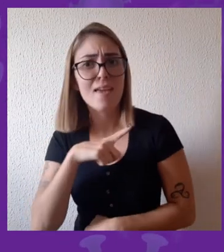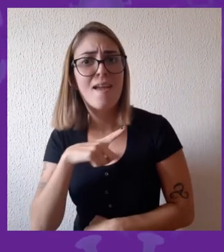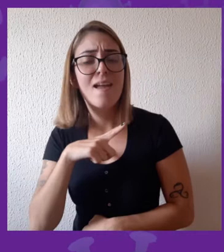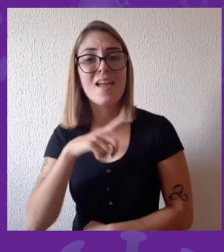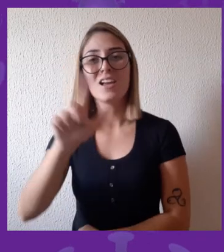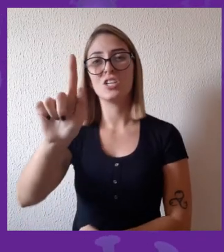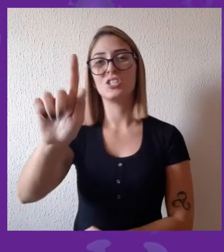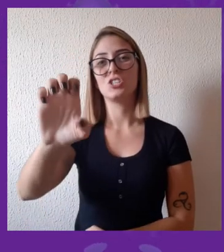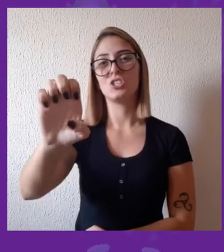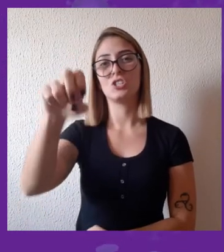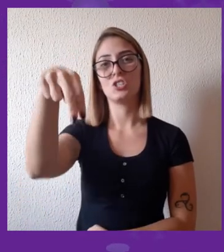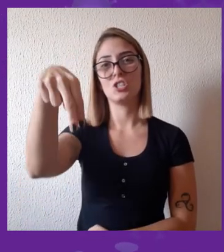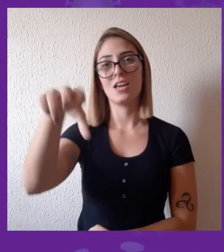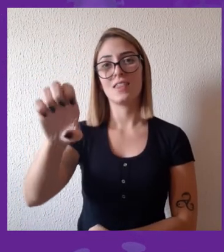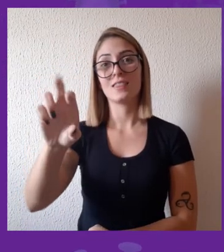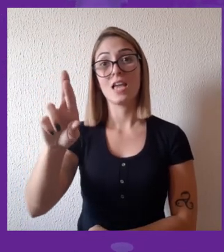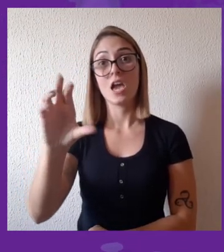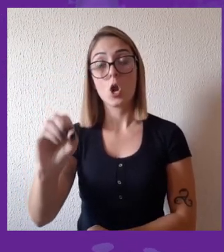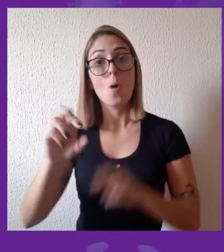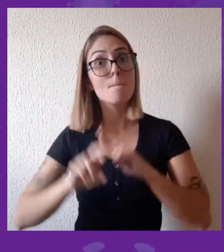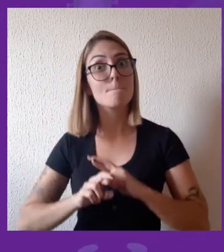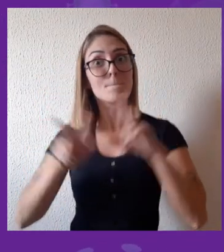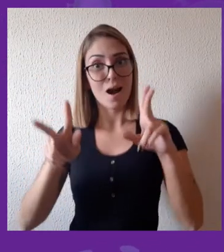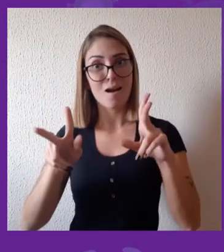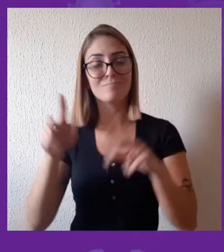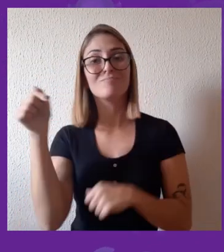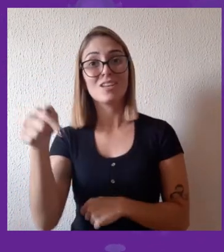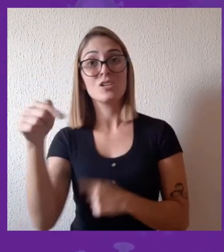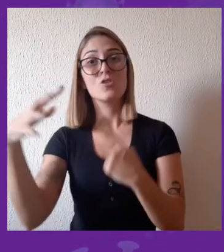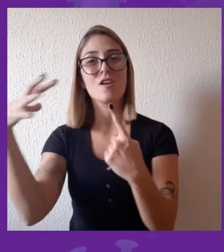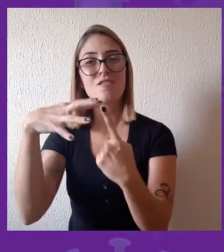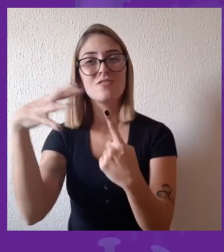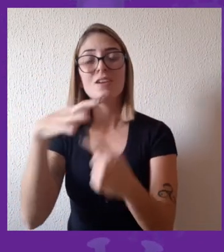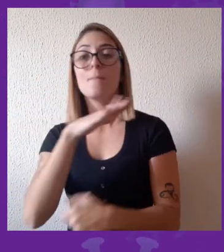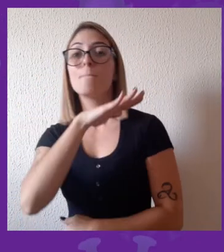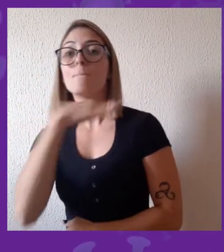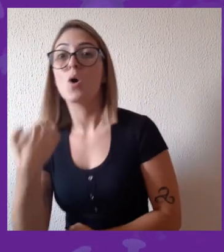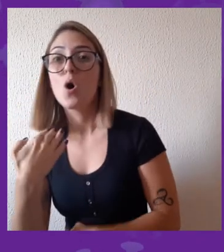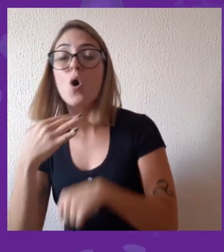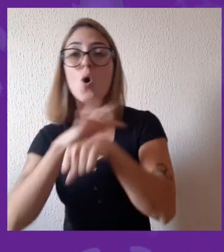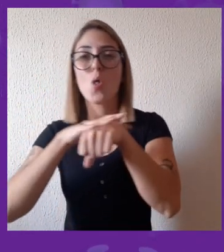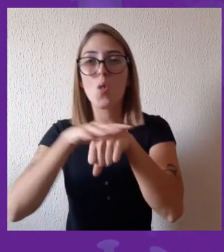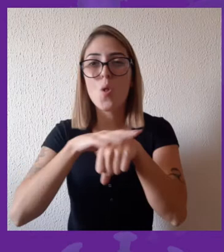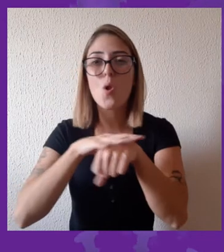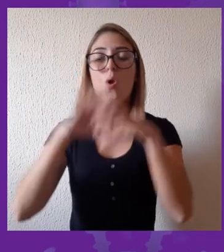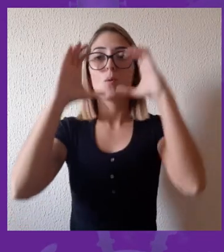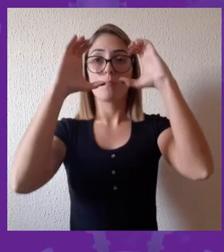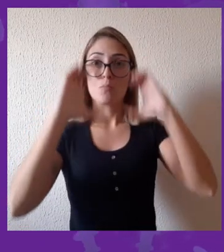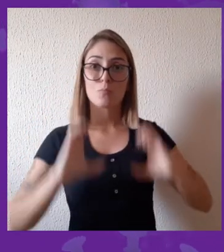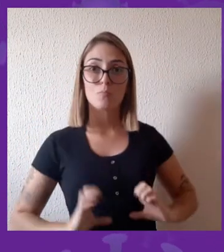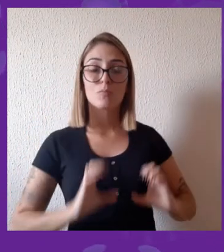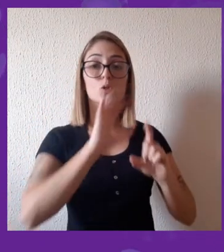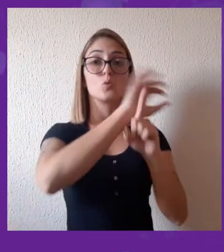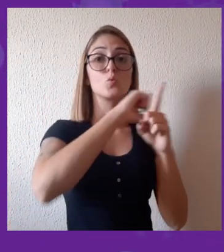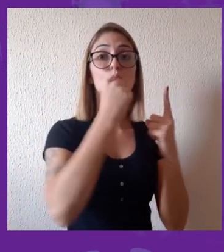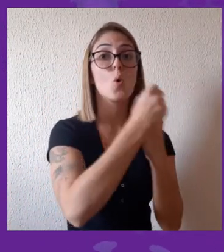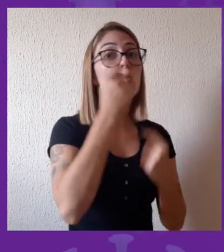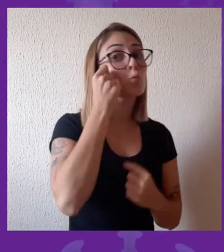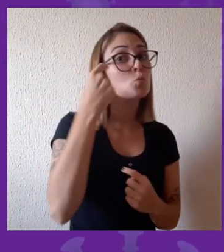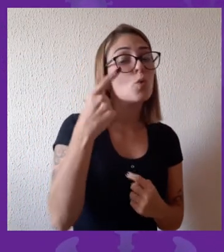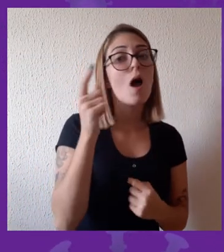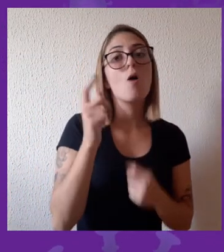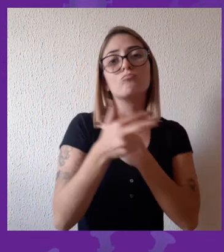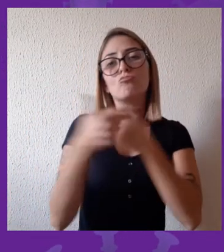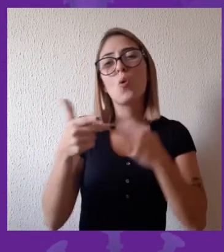diferenças biológicas também que determinam diferenças de evolução clínica e de mortalidade por